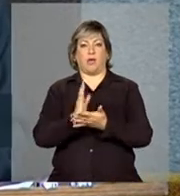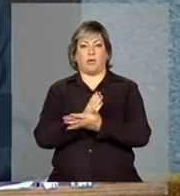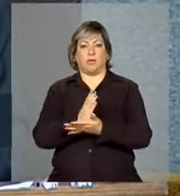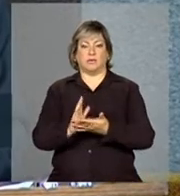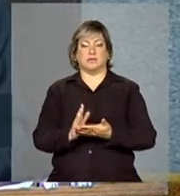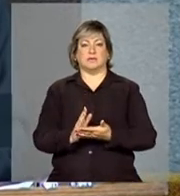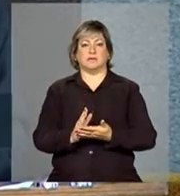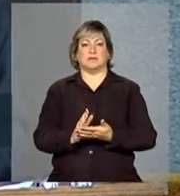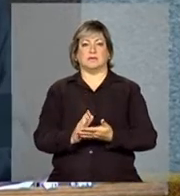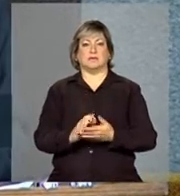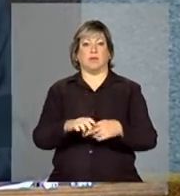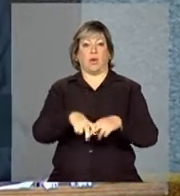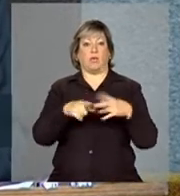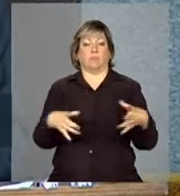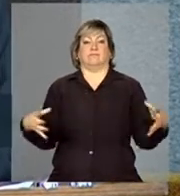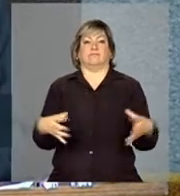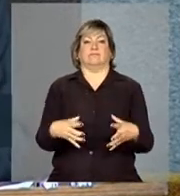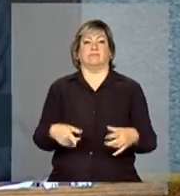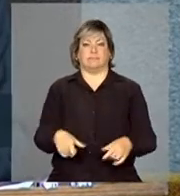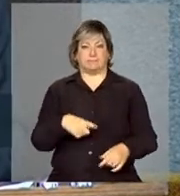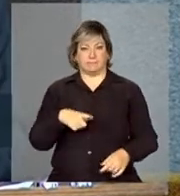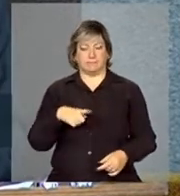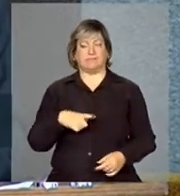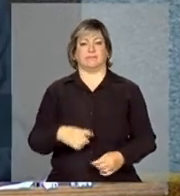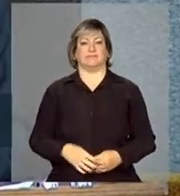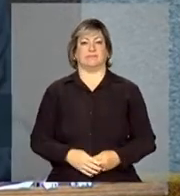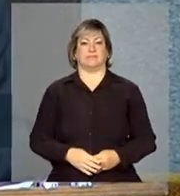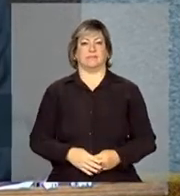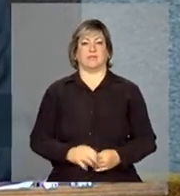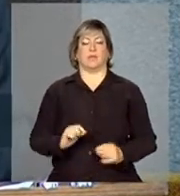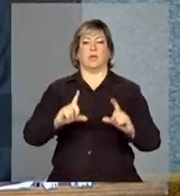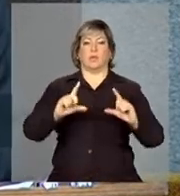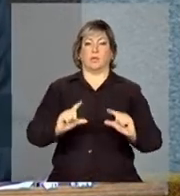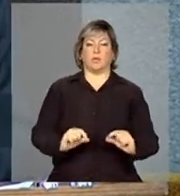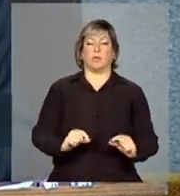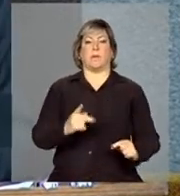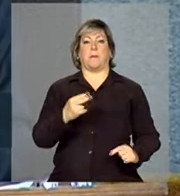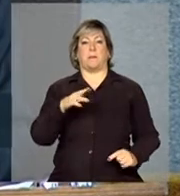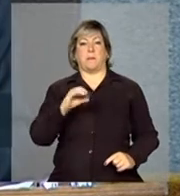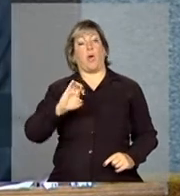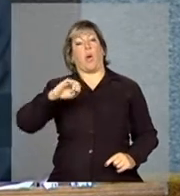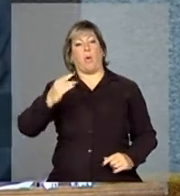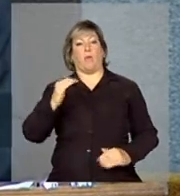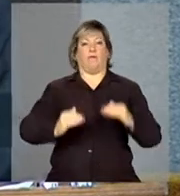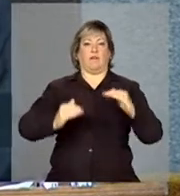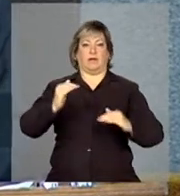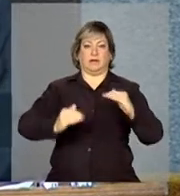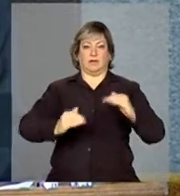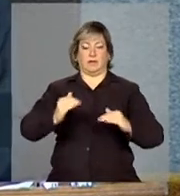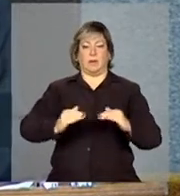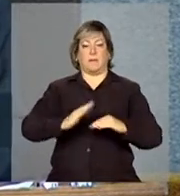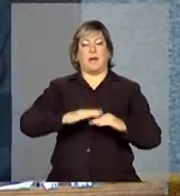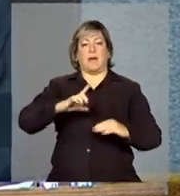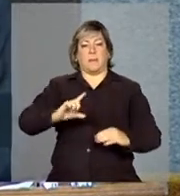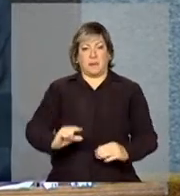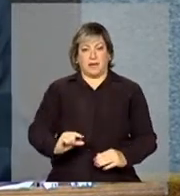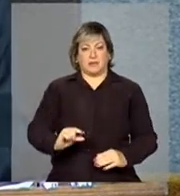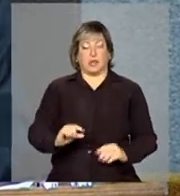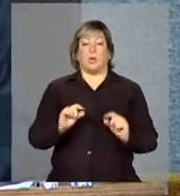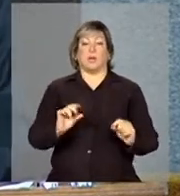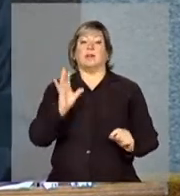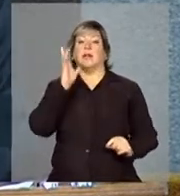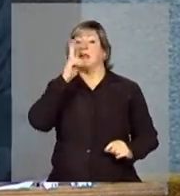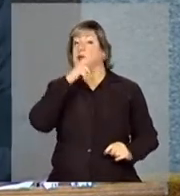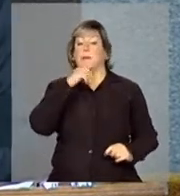já estão sofrendo esse impacto de redução de preços ou de variação mais baixa. O que está